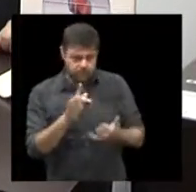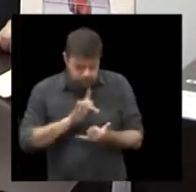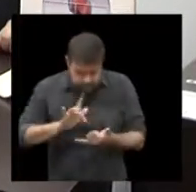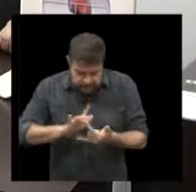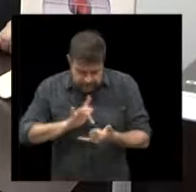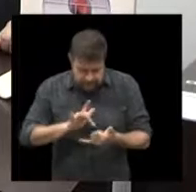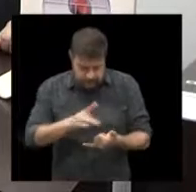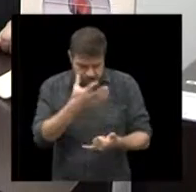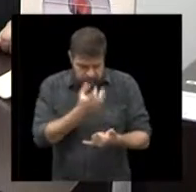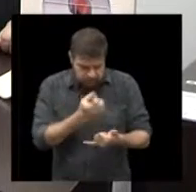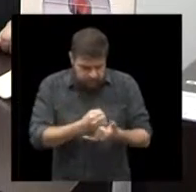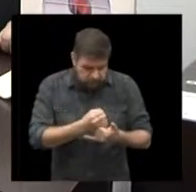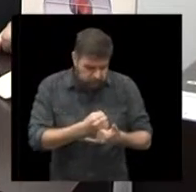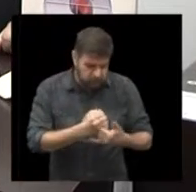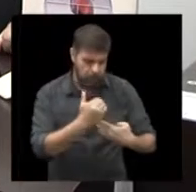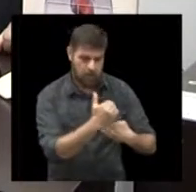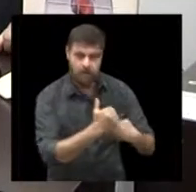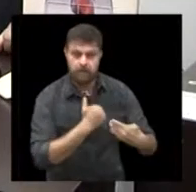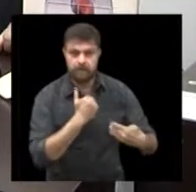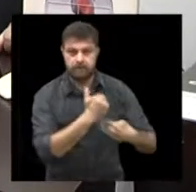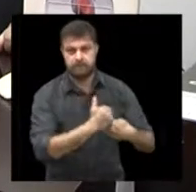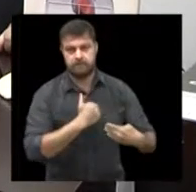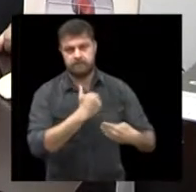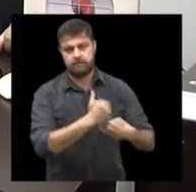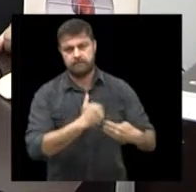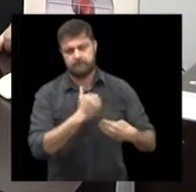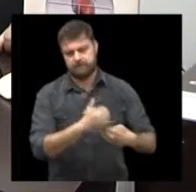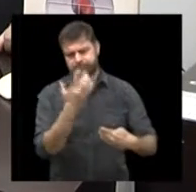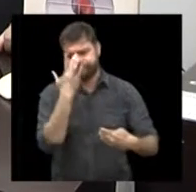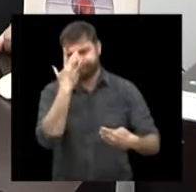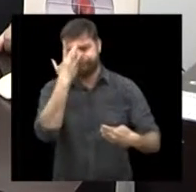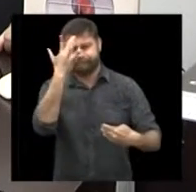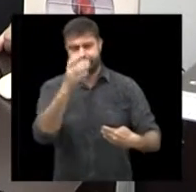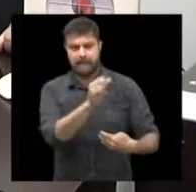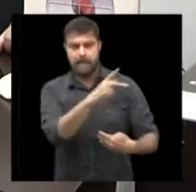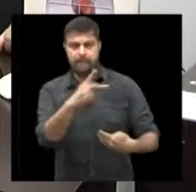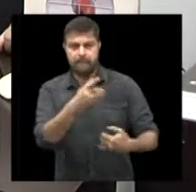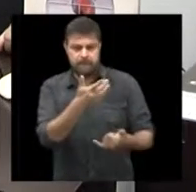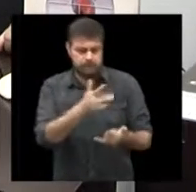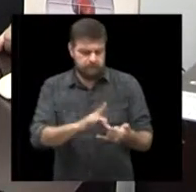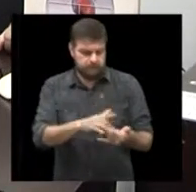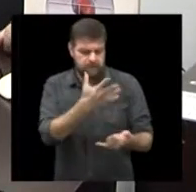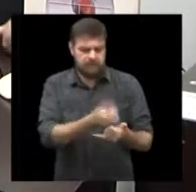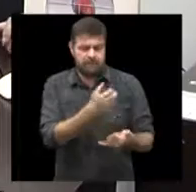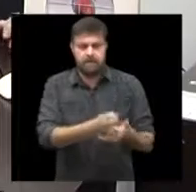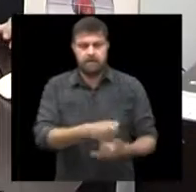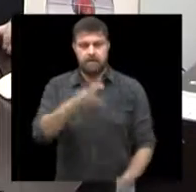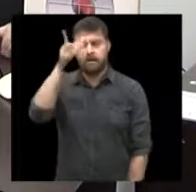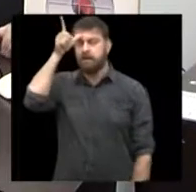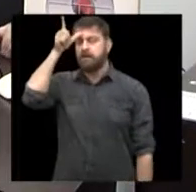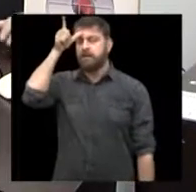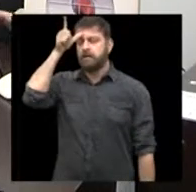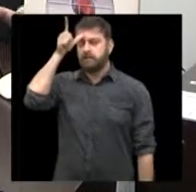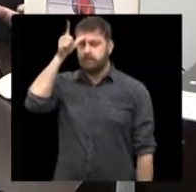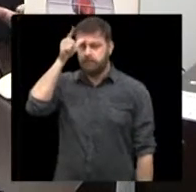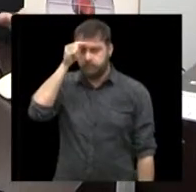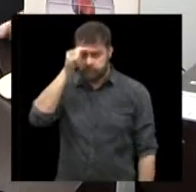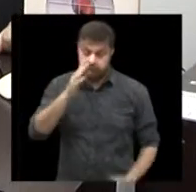tem uma orientação através do aplicativo, e pode ficar tranquila, né? E de repente... Eu te dou um exemplo.